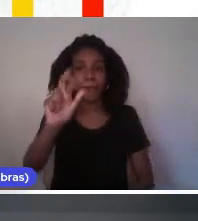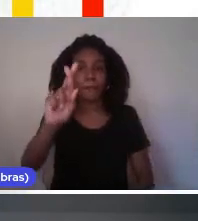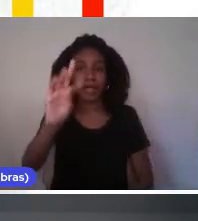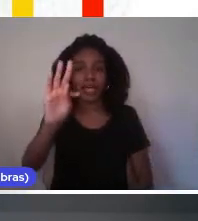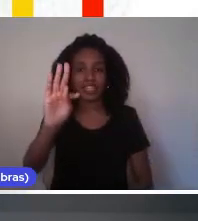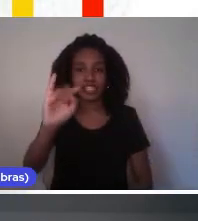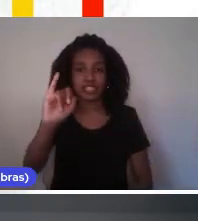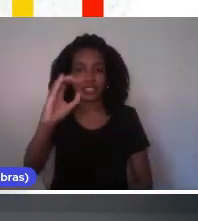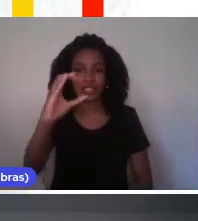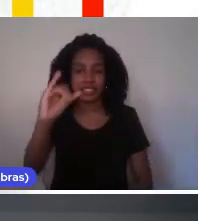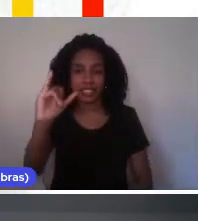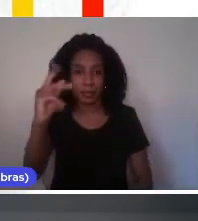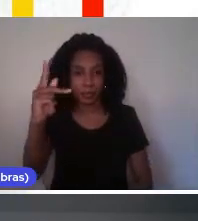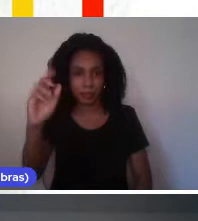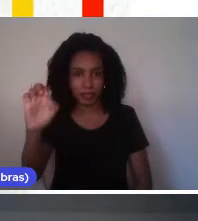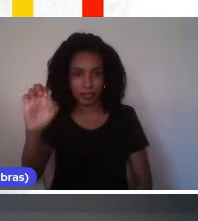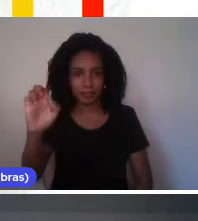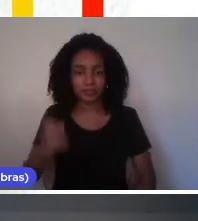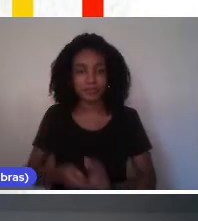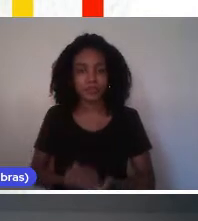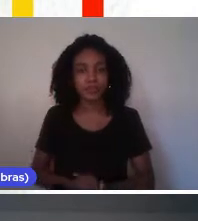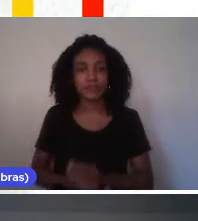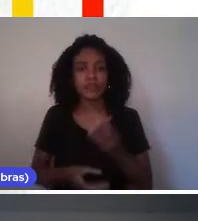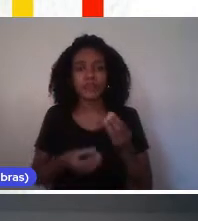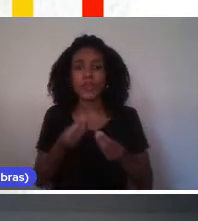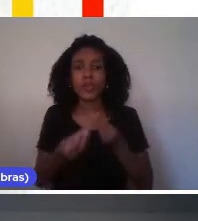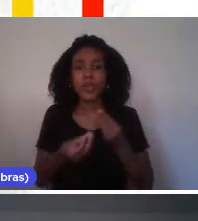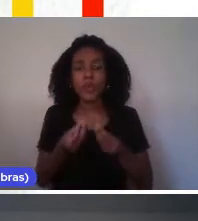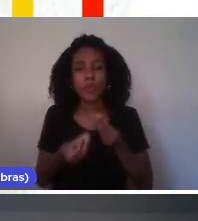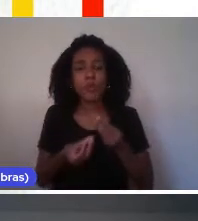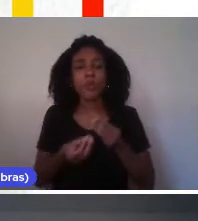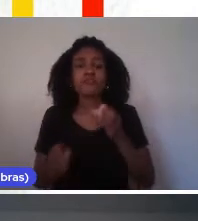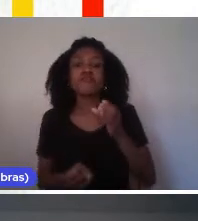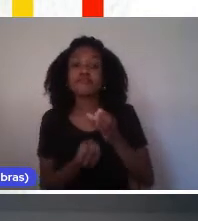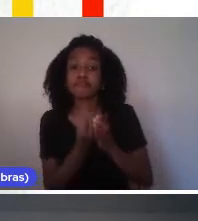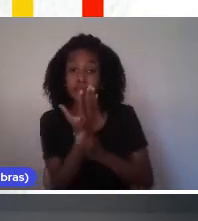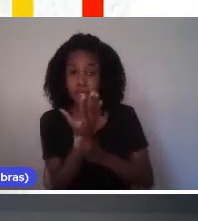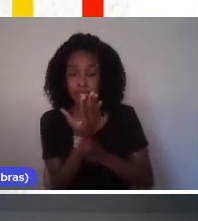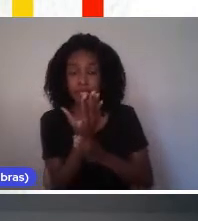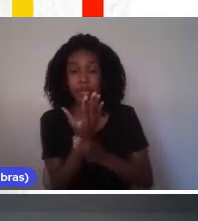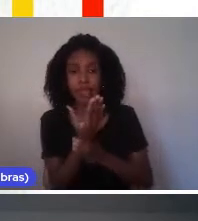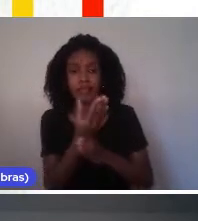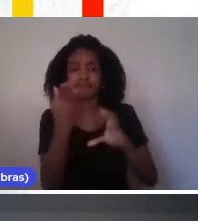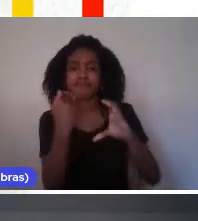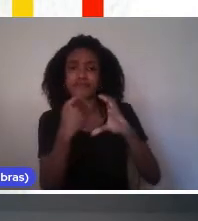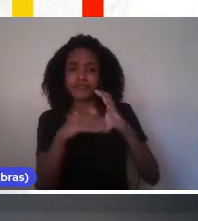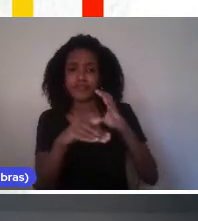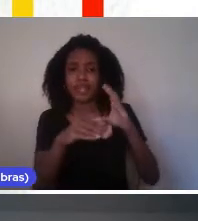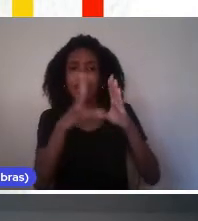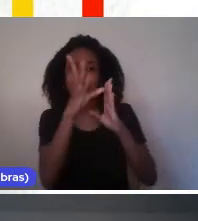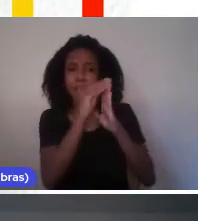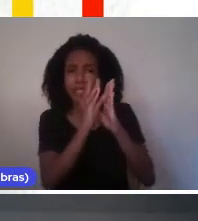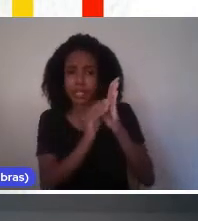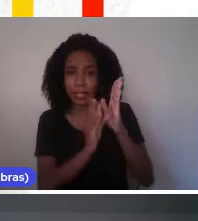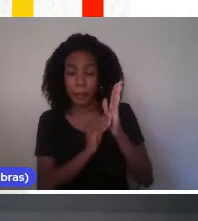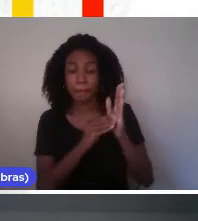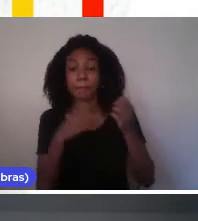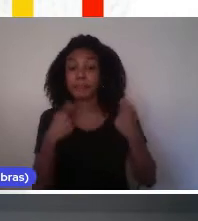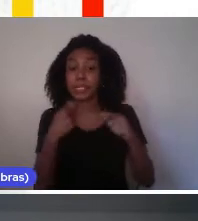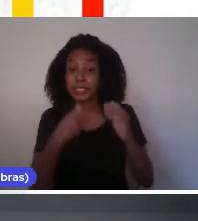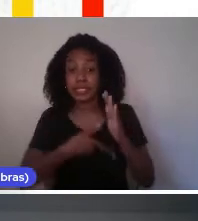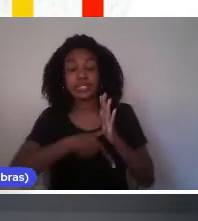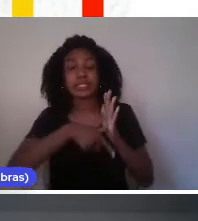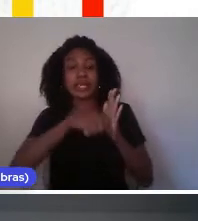Para realizar e enviar os materiais, é fundamental que se orientem